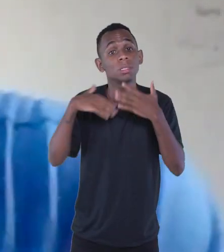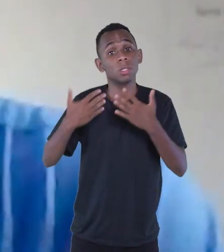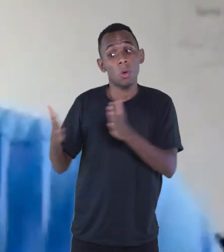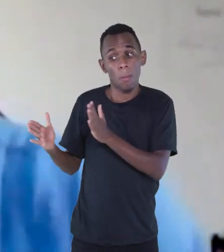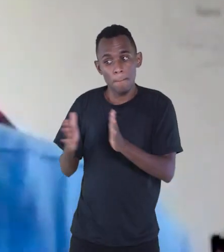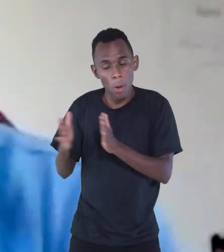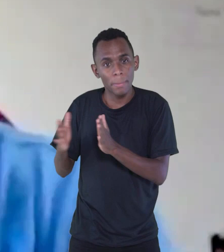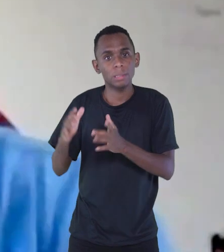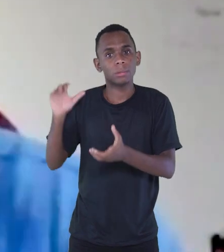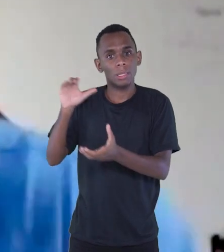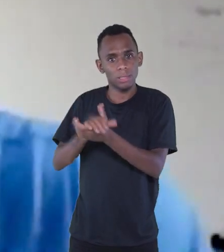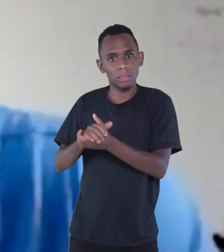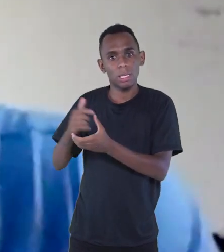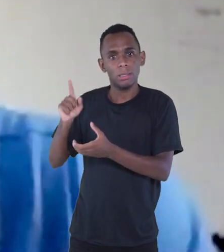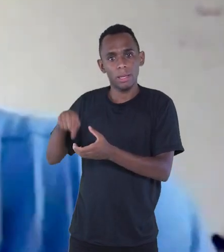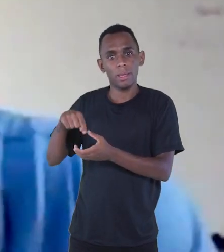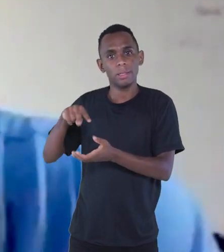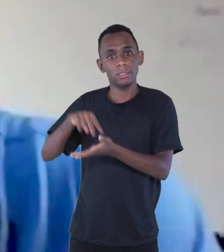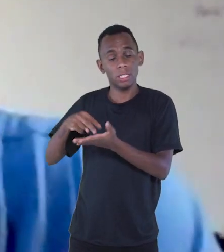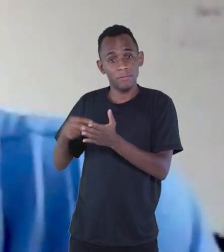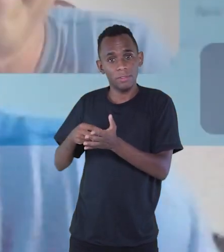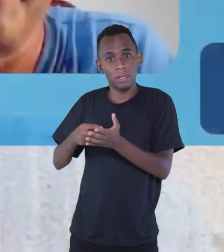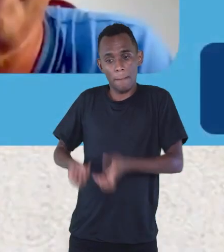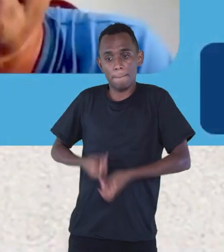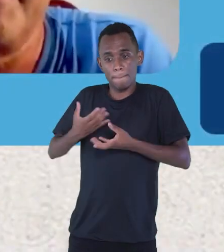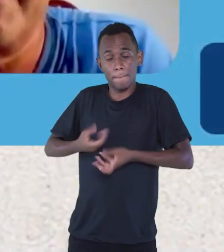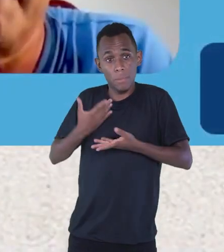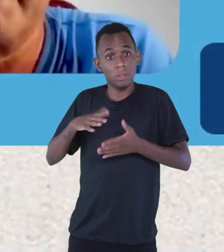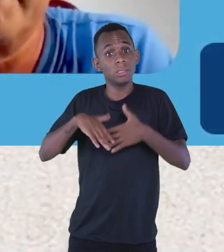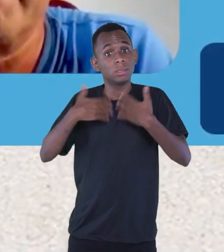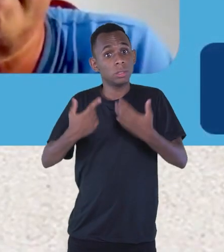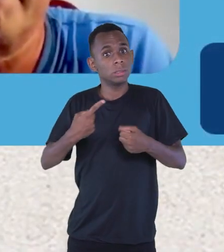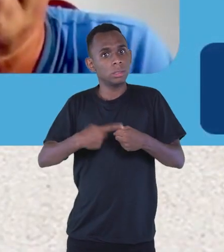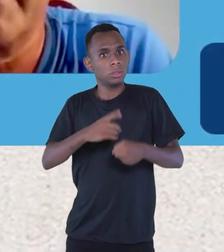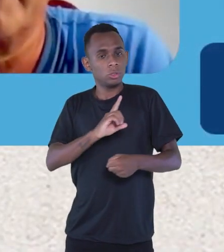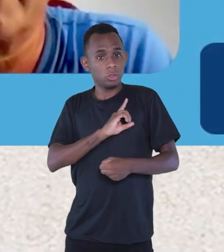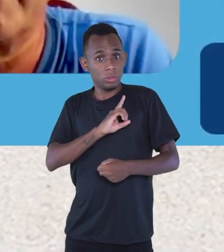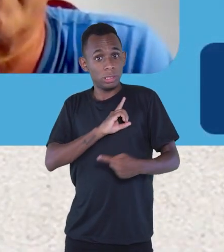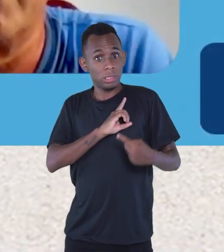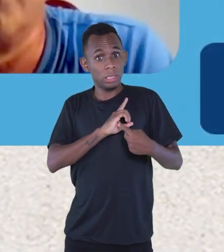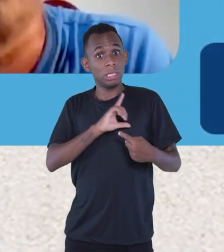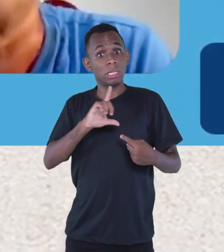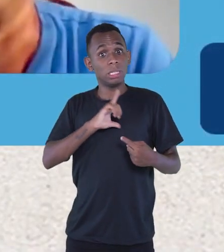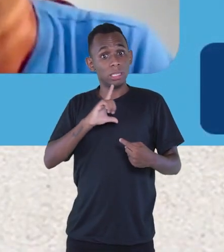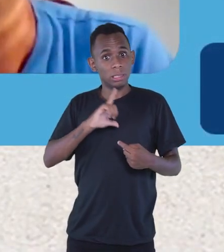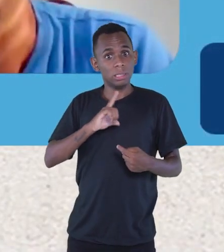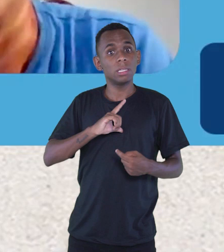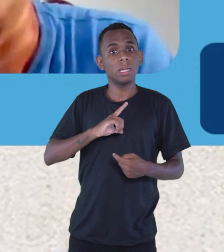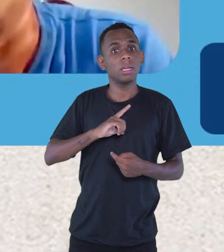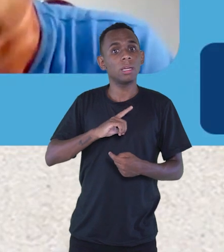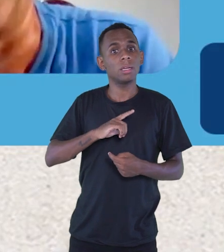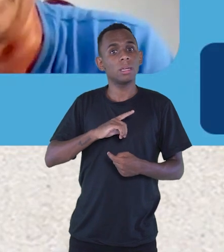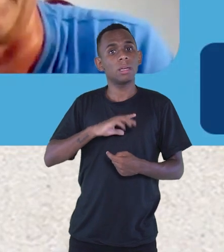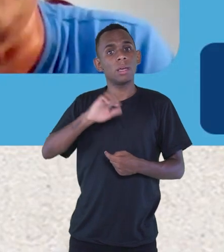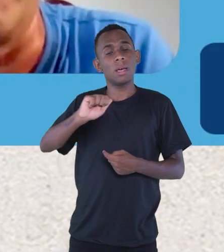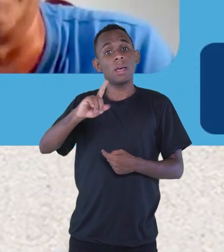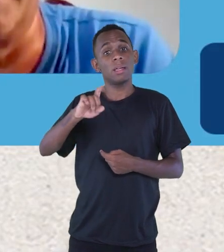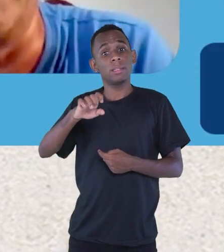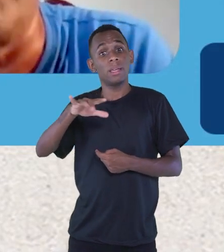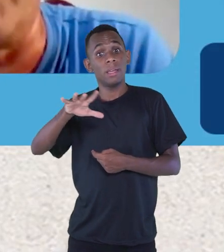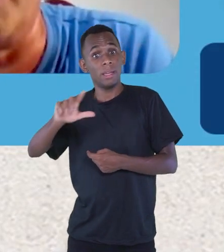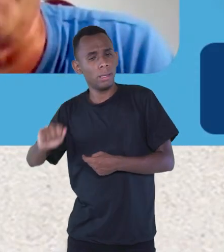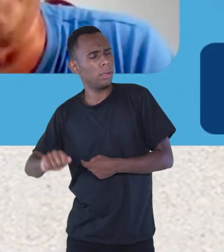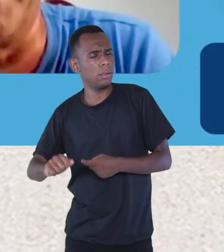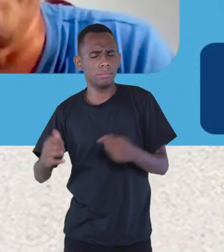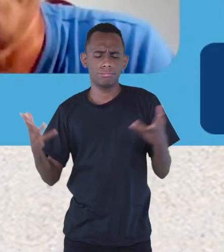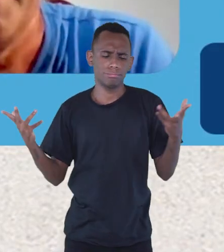da poesia, digamos assim. É, e Divinópolis tem a nossa grande poeta, né? Adélia Prado também. Nossa, Adélia Prado